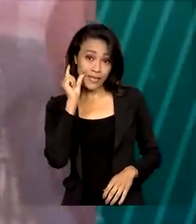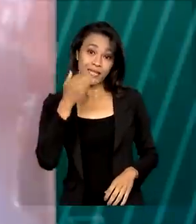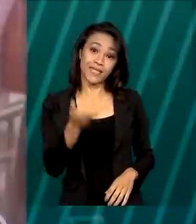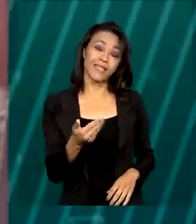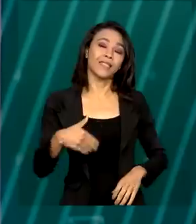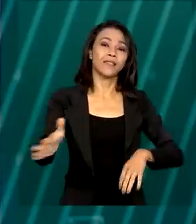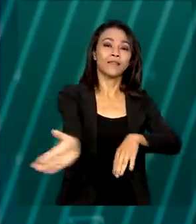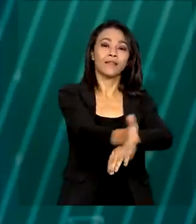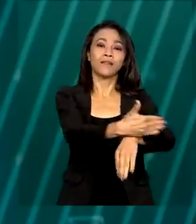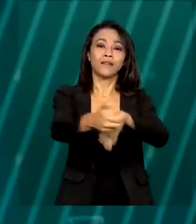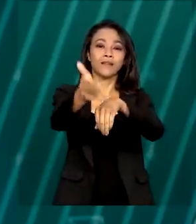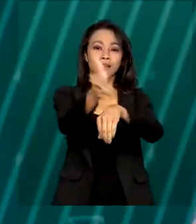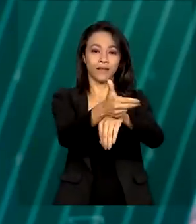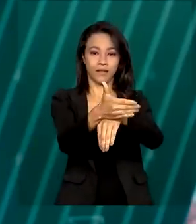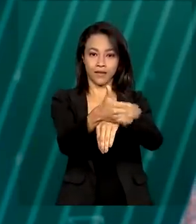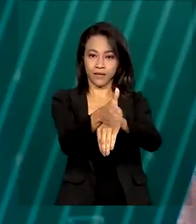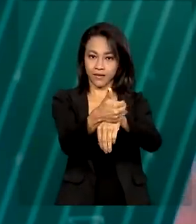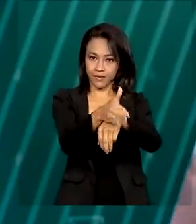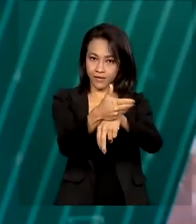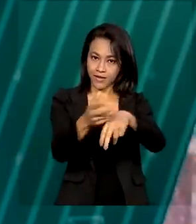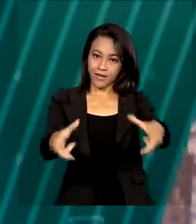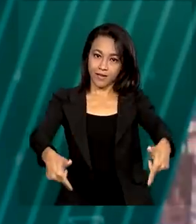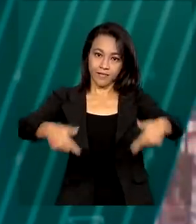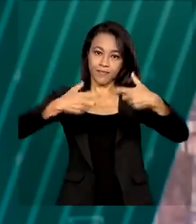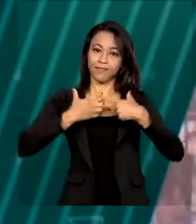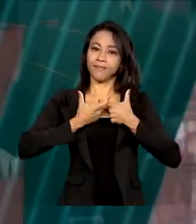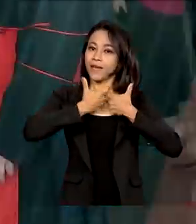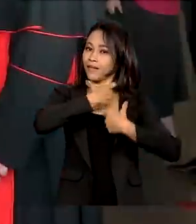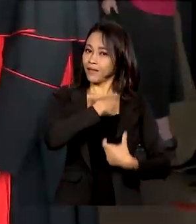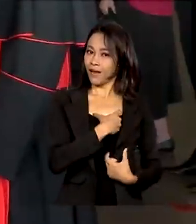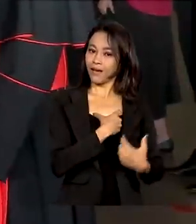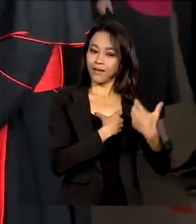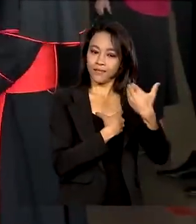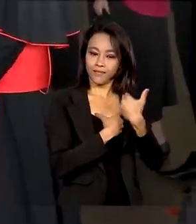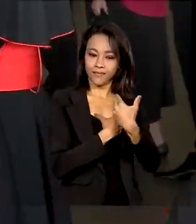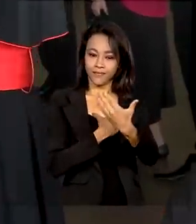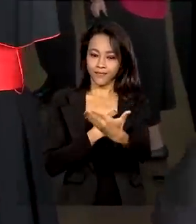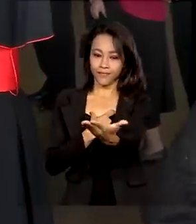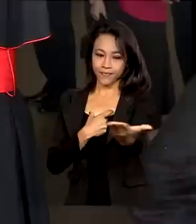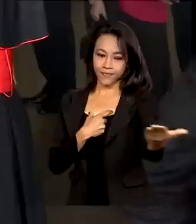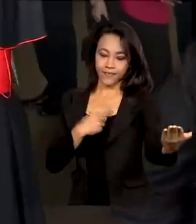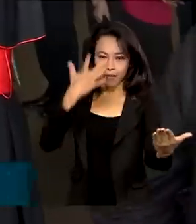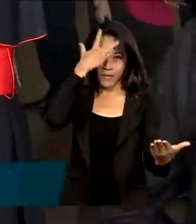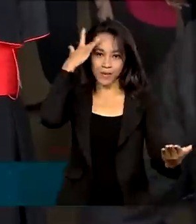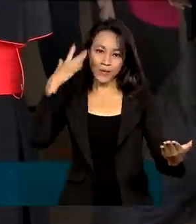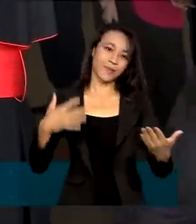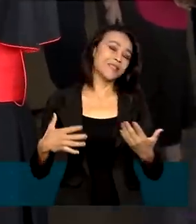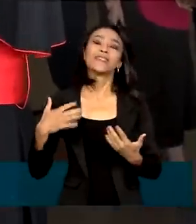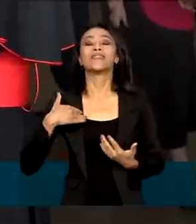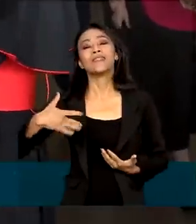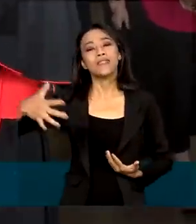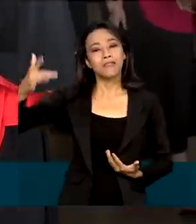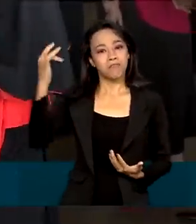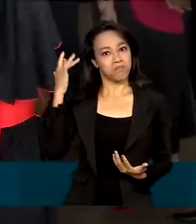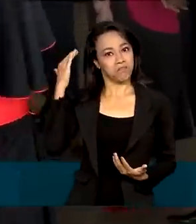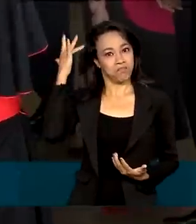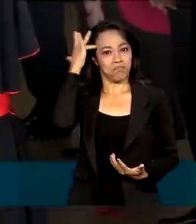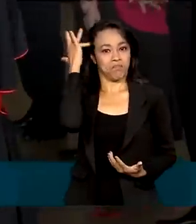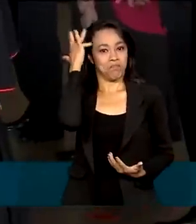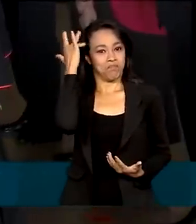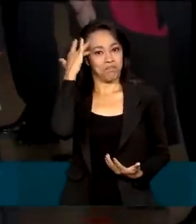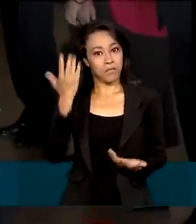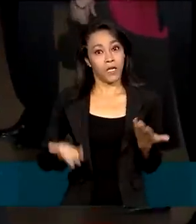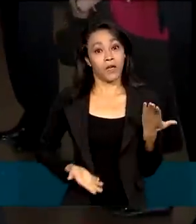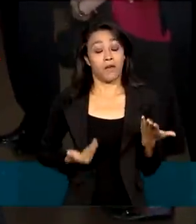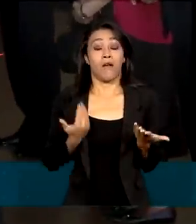tradicional cerimônia de concessão das medalhas da Ordem de Rio Branco a personalidades com relevantes serviços prestados